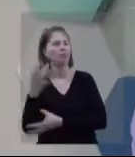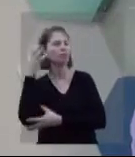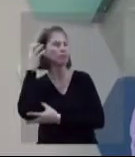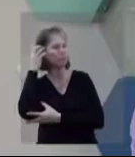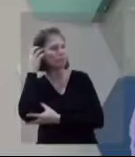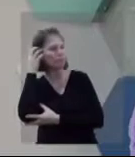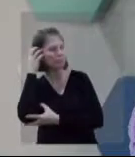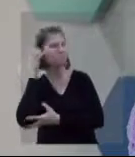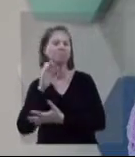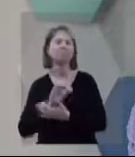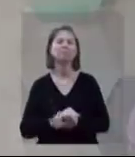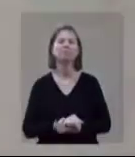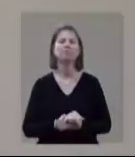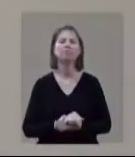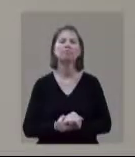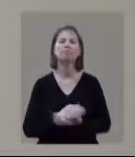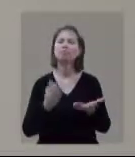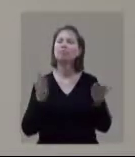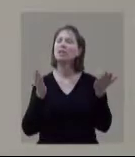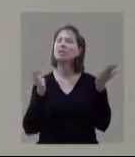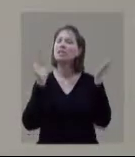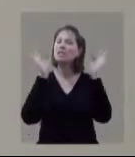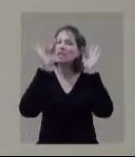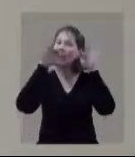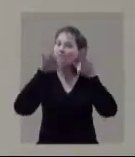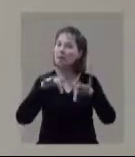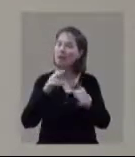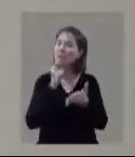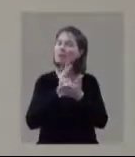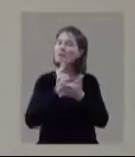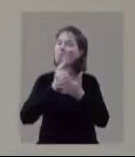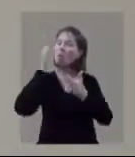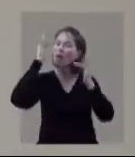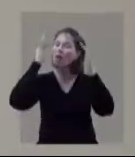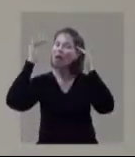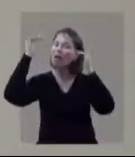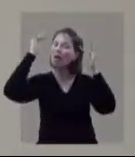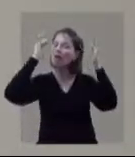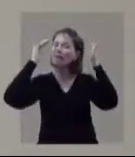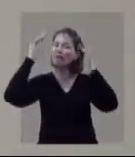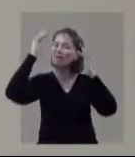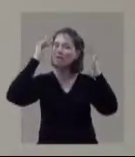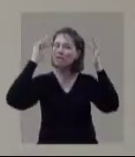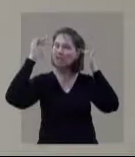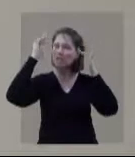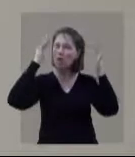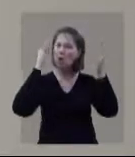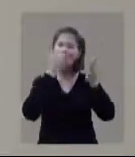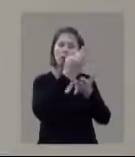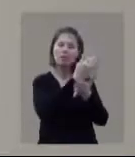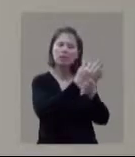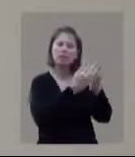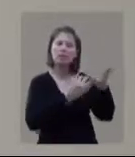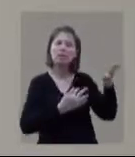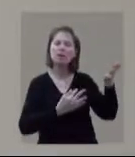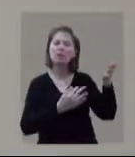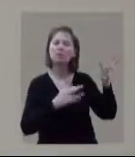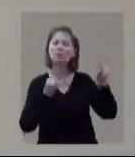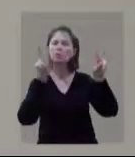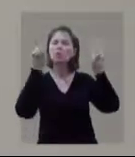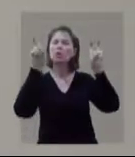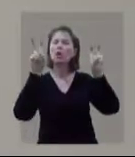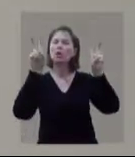ao vivo, na rádio CPT. E a gente encerra sempre a programação com uma reflexão que a gente quer trazer agora do programa Entre Elas e Deus,